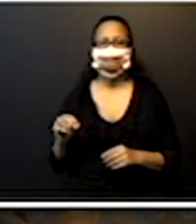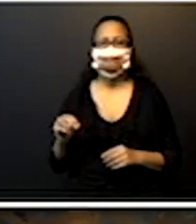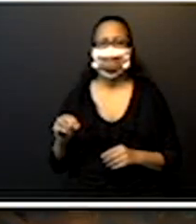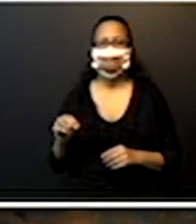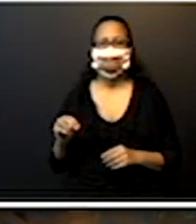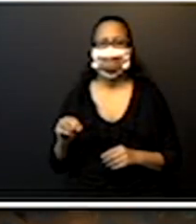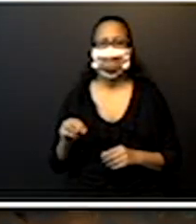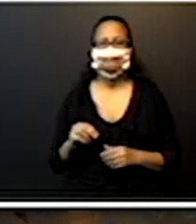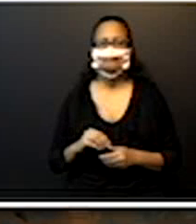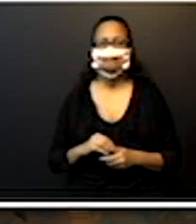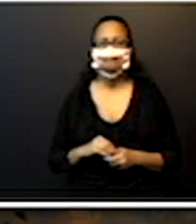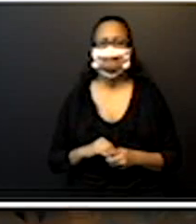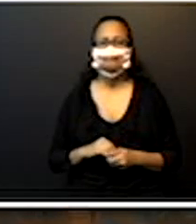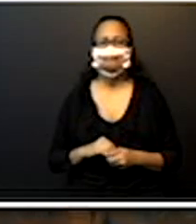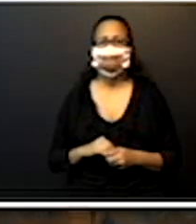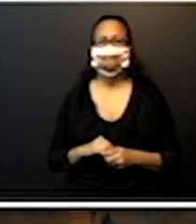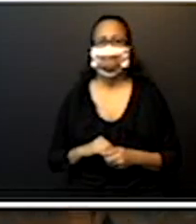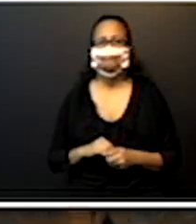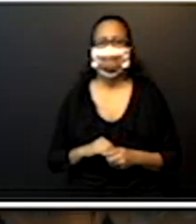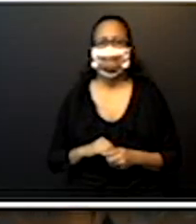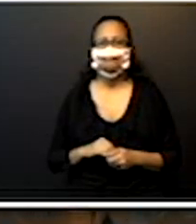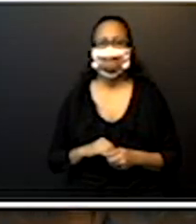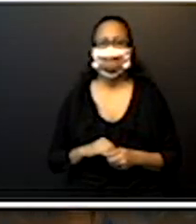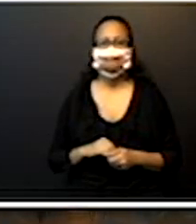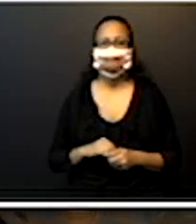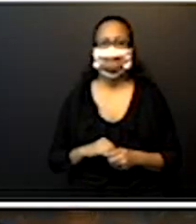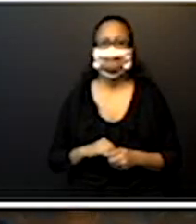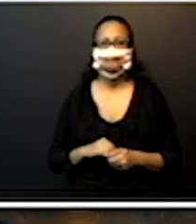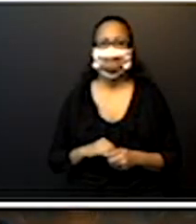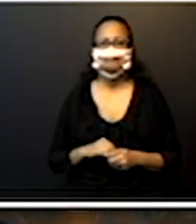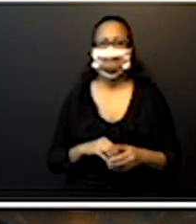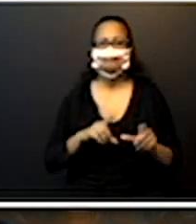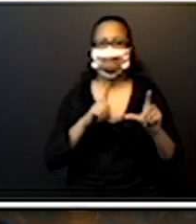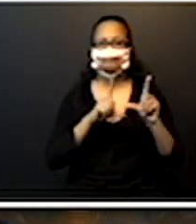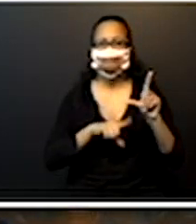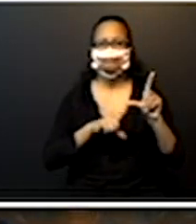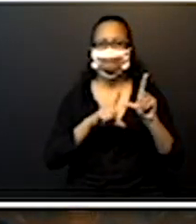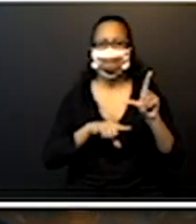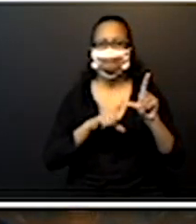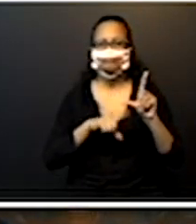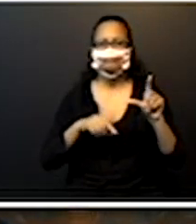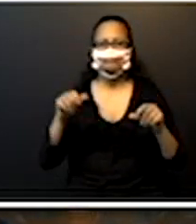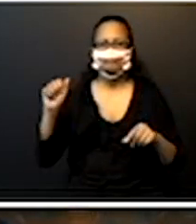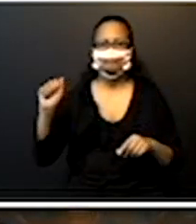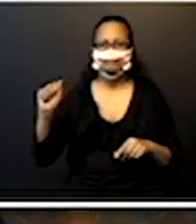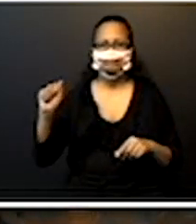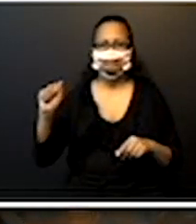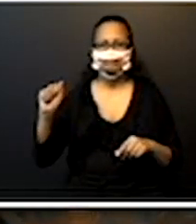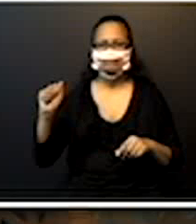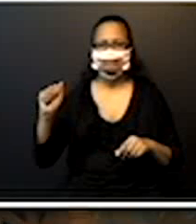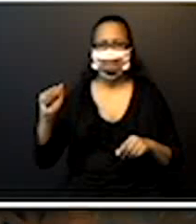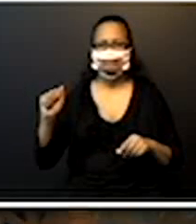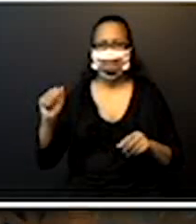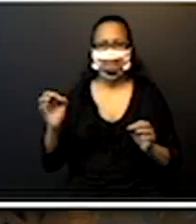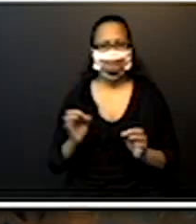certo? O primeiro, a letra A, ela está pronta,